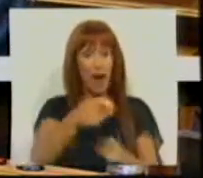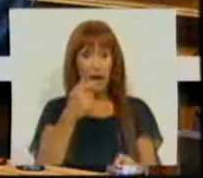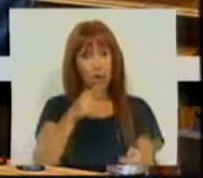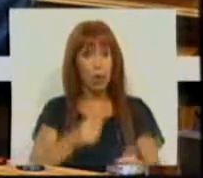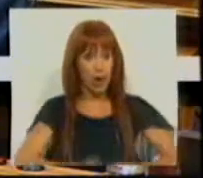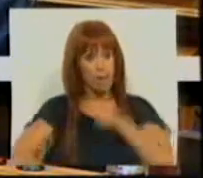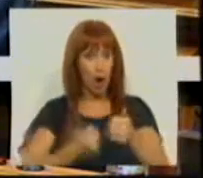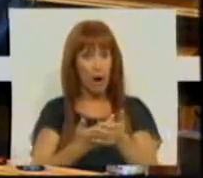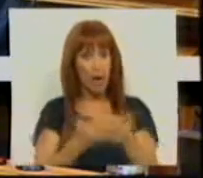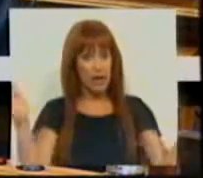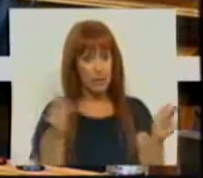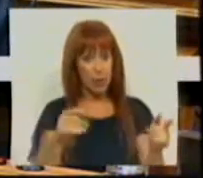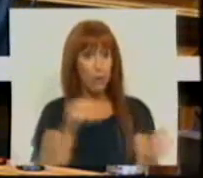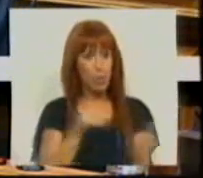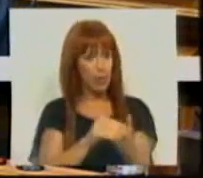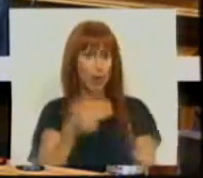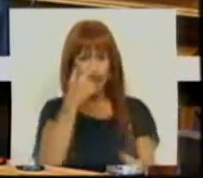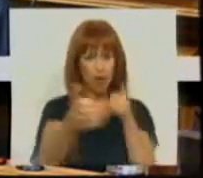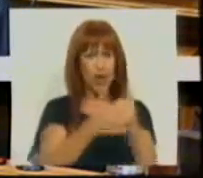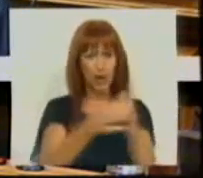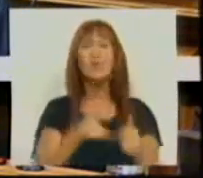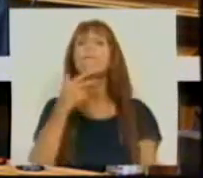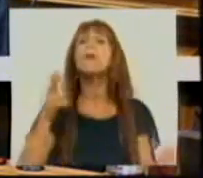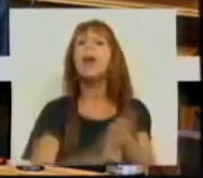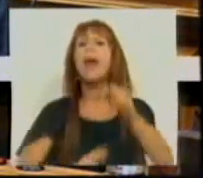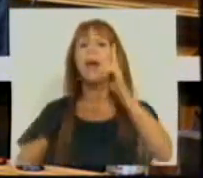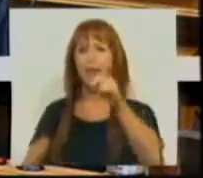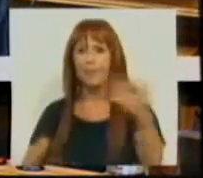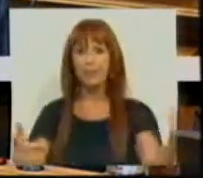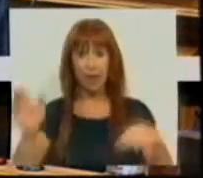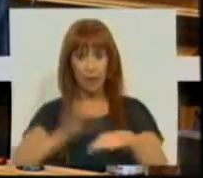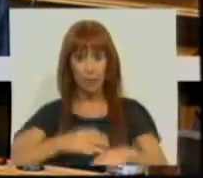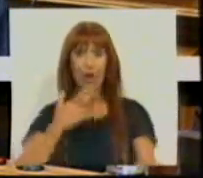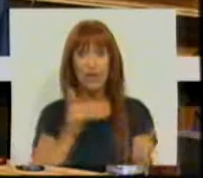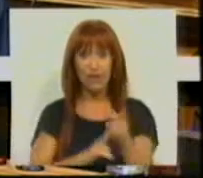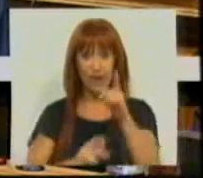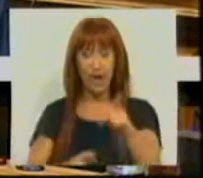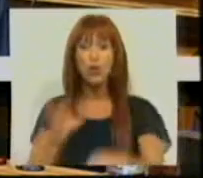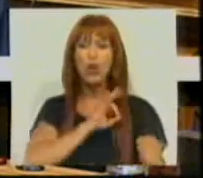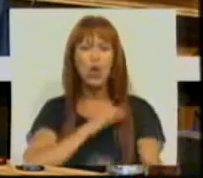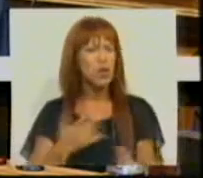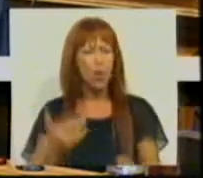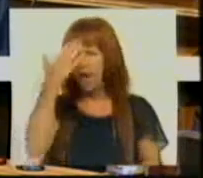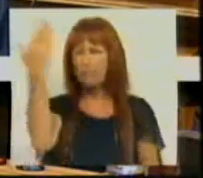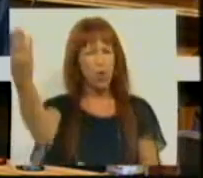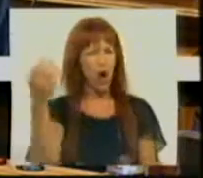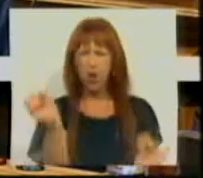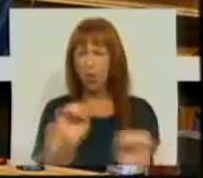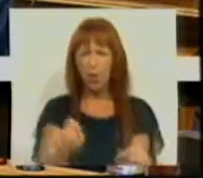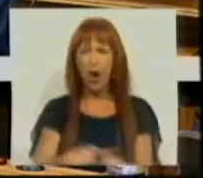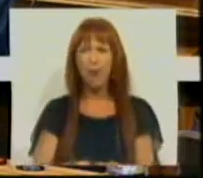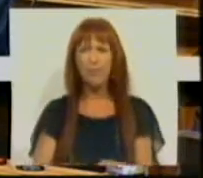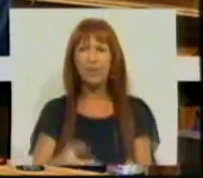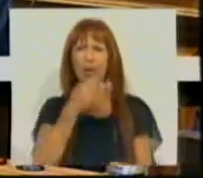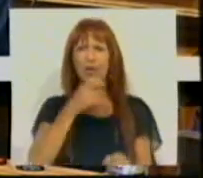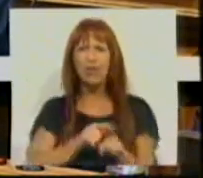eficazmente diminui a pobreza dos idosos. Essa é a verdade. E com essa verdade os senhores não têm imoral nenhuma para